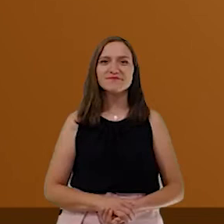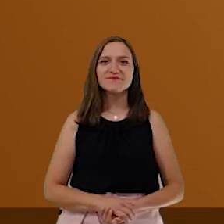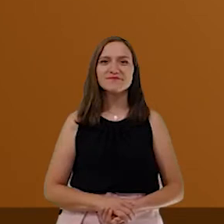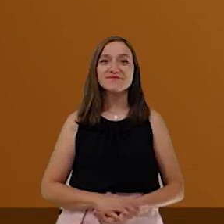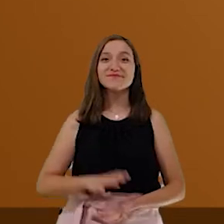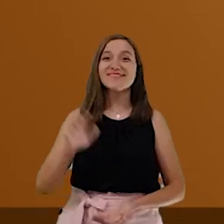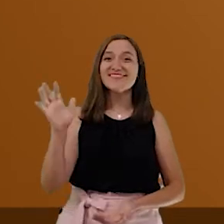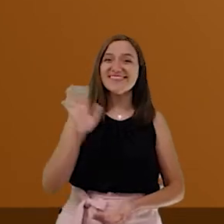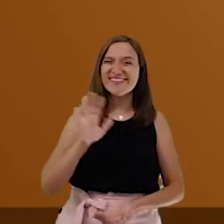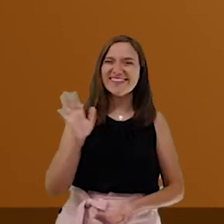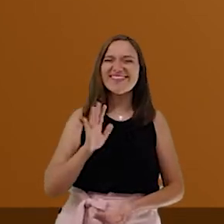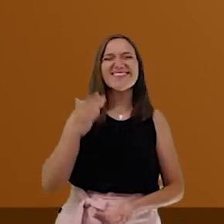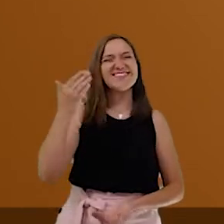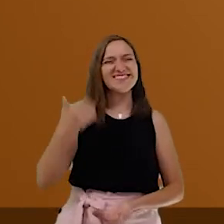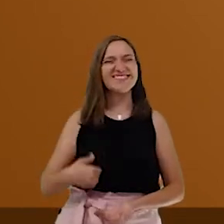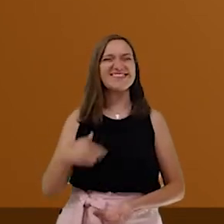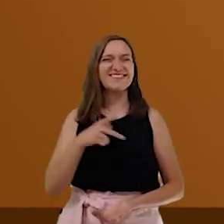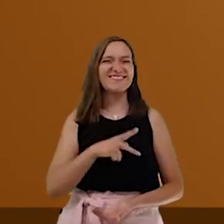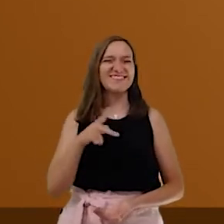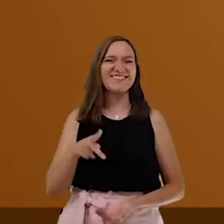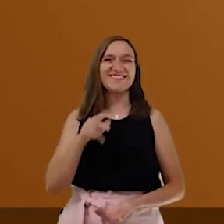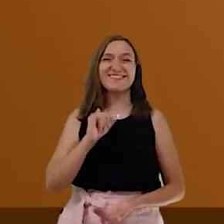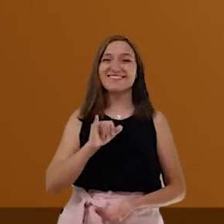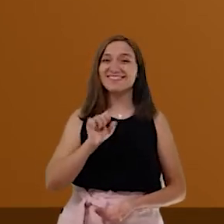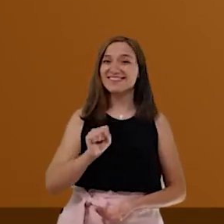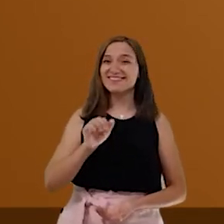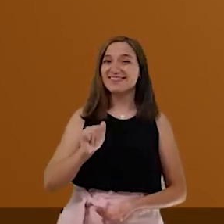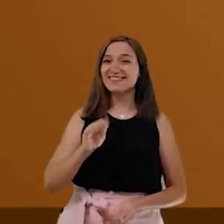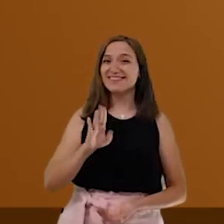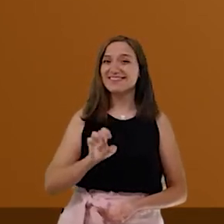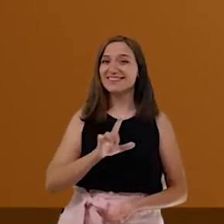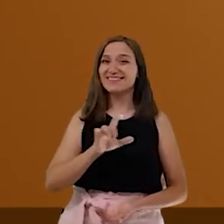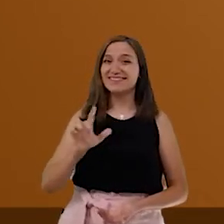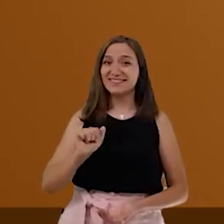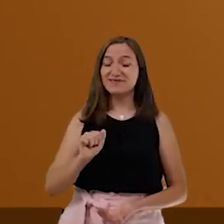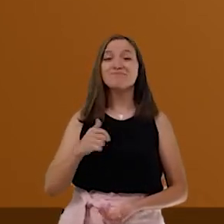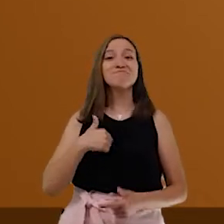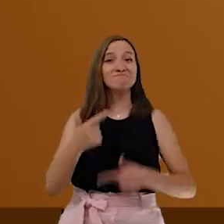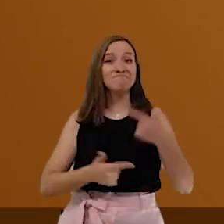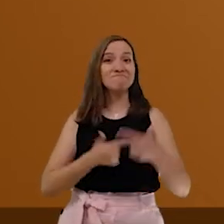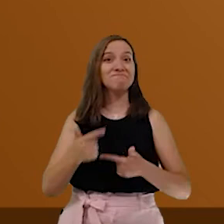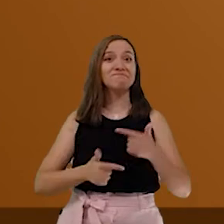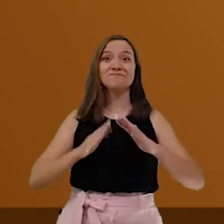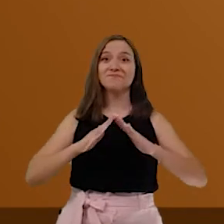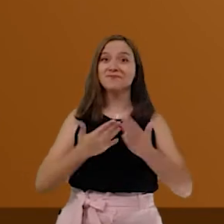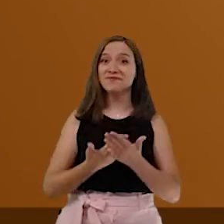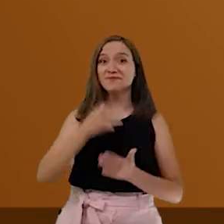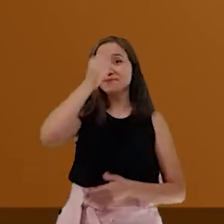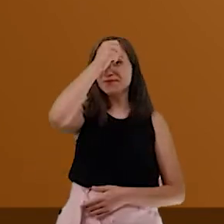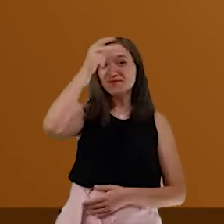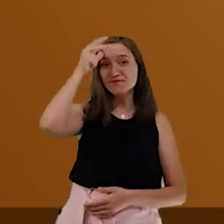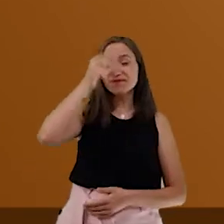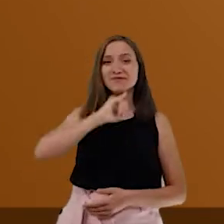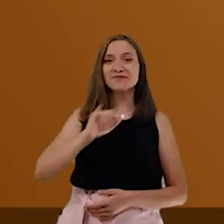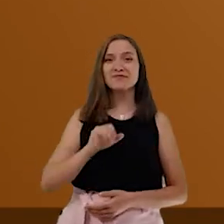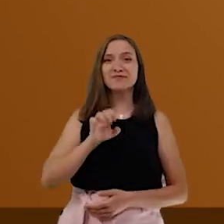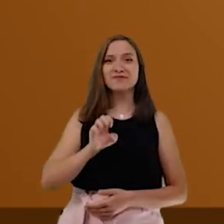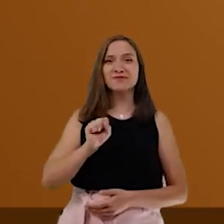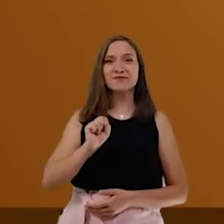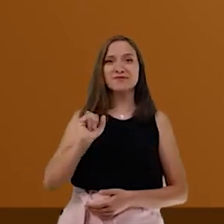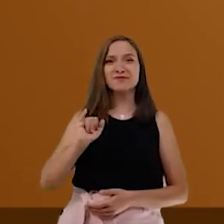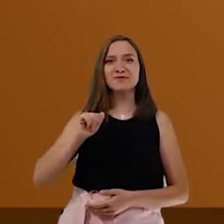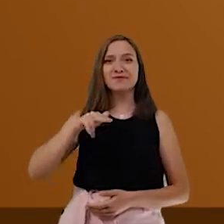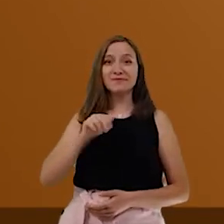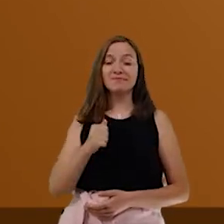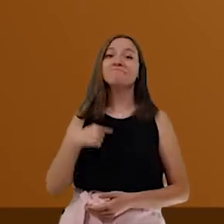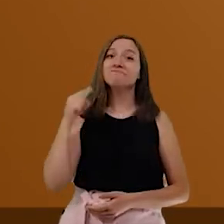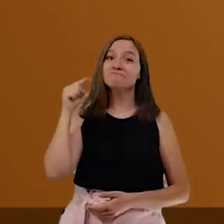Olá, eu sou a professora Isabela, trabalho na Escola Municipal Jesuína de Abril. Estou aqui no Conexão